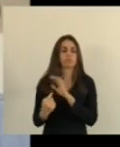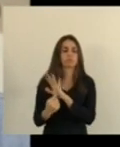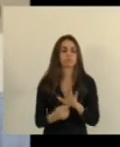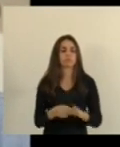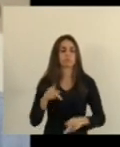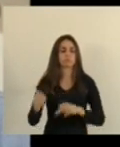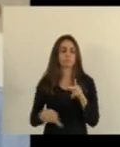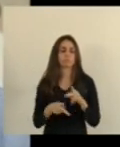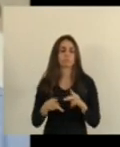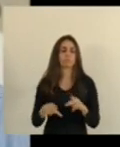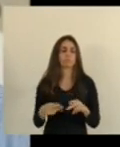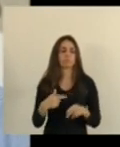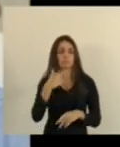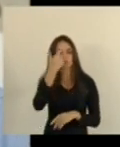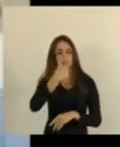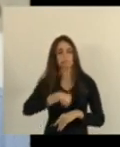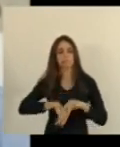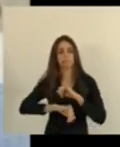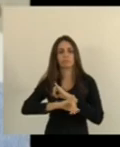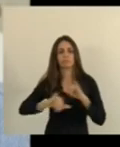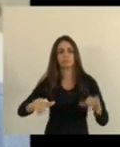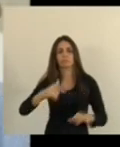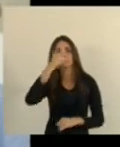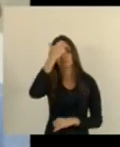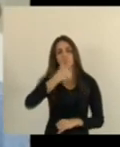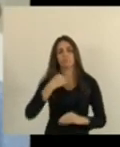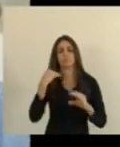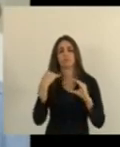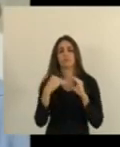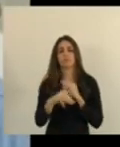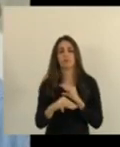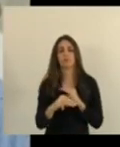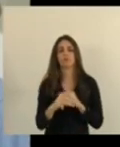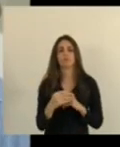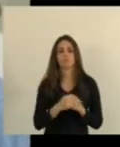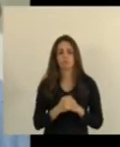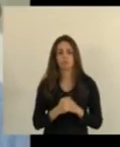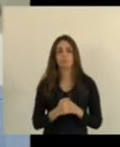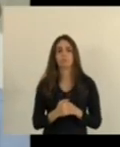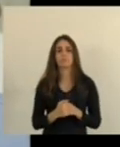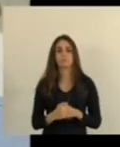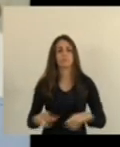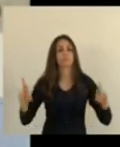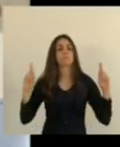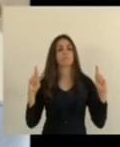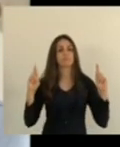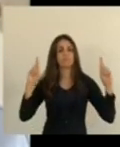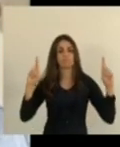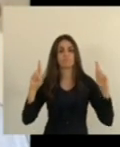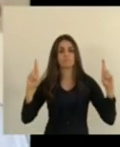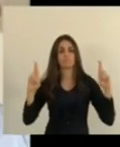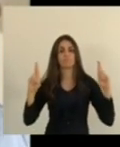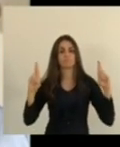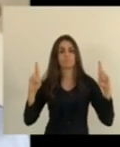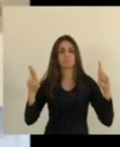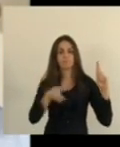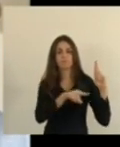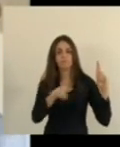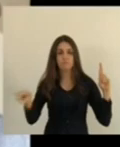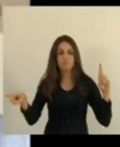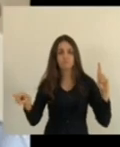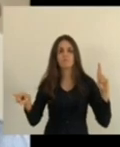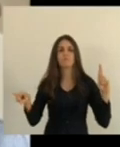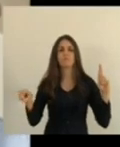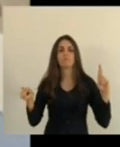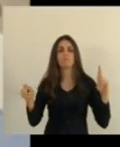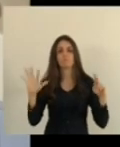então fica aqui governador a minha mensagem ainda de esperança de que vossa excelência tome